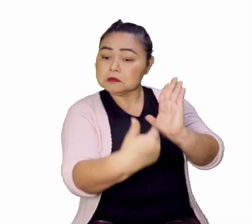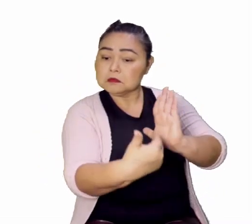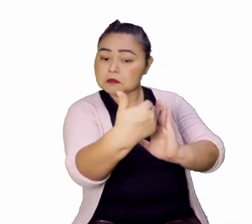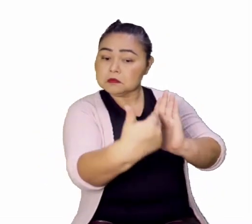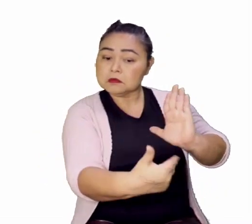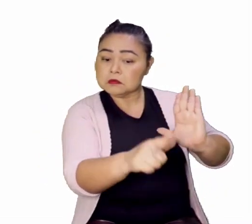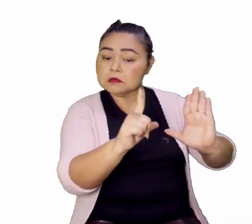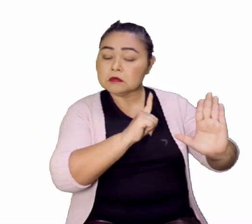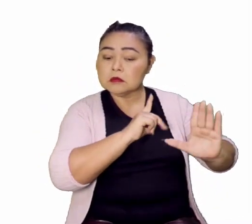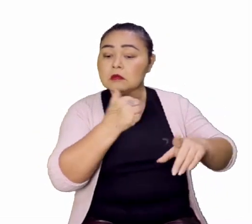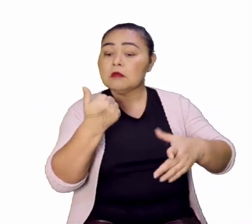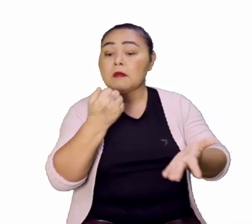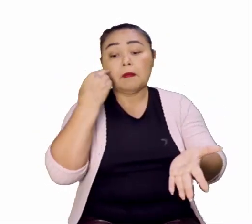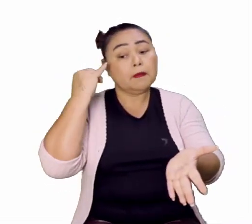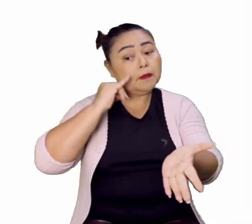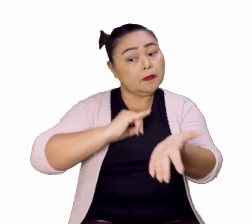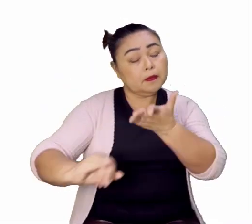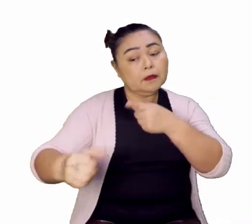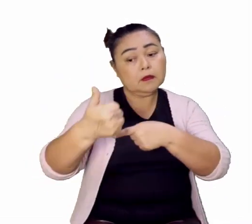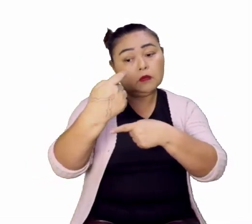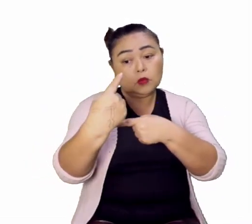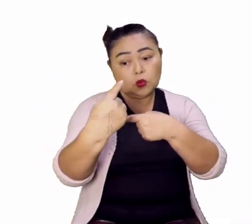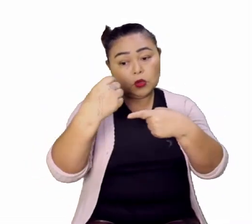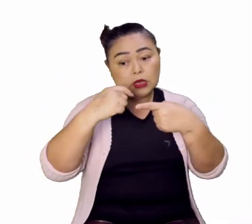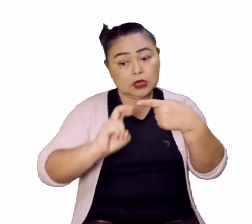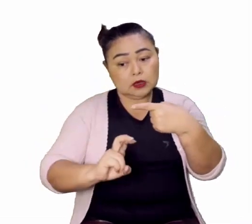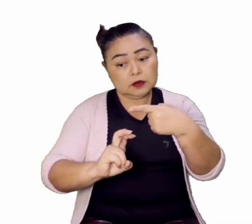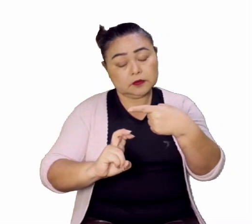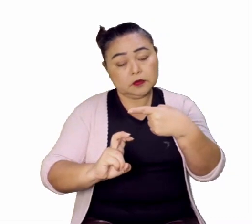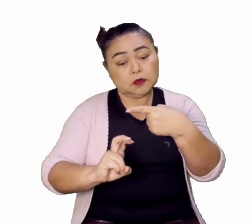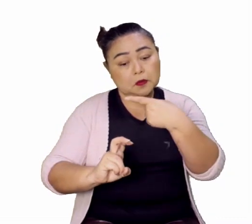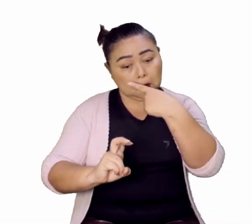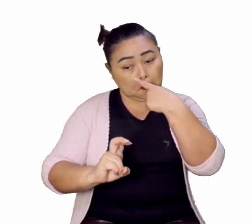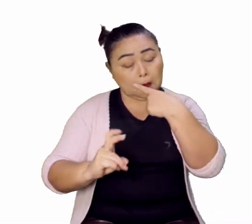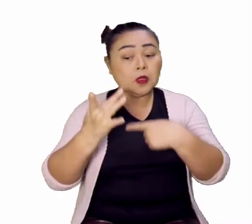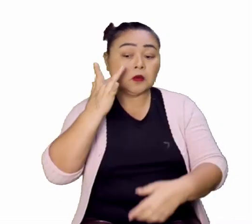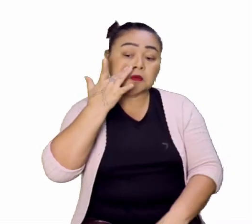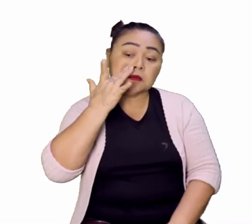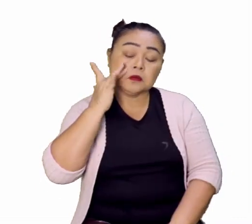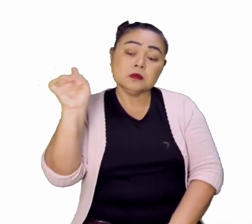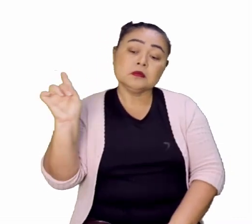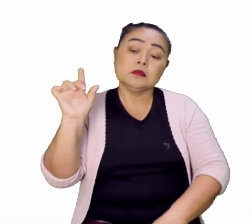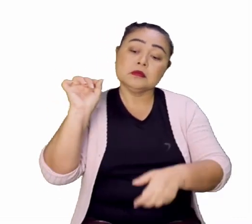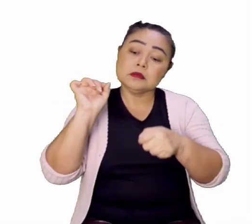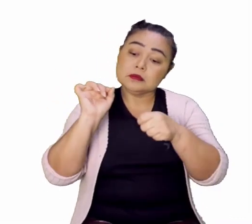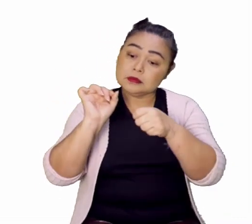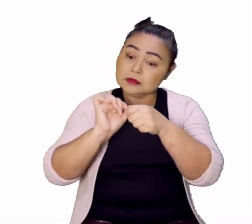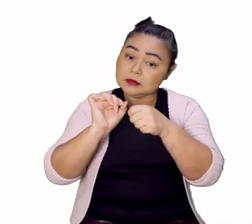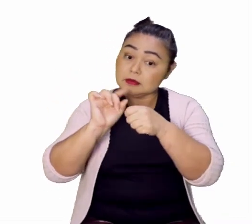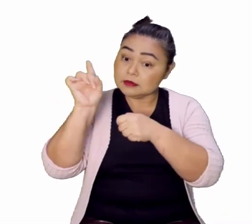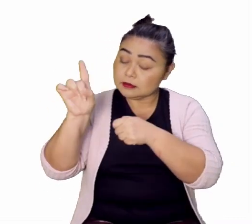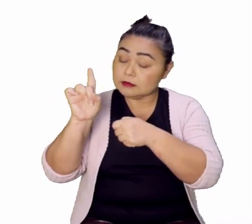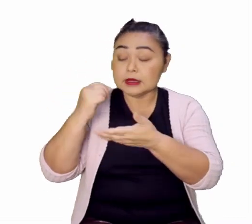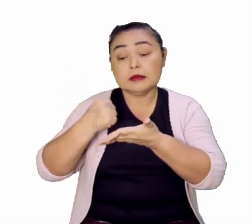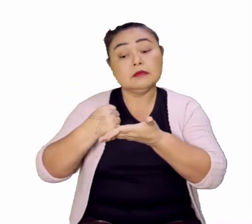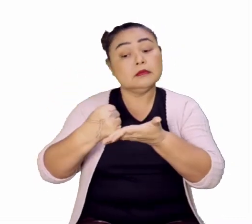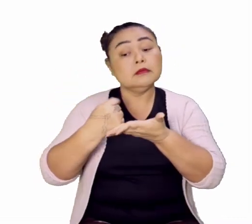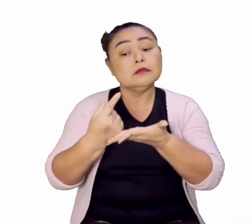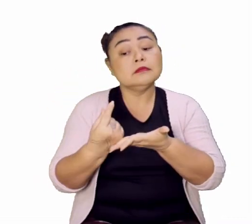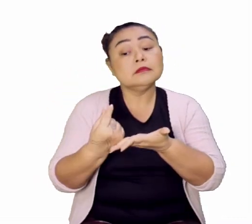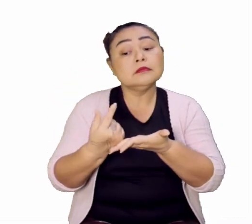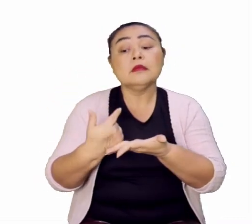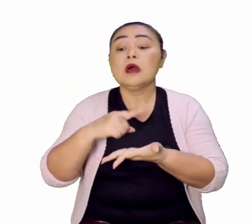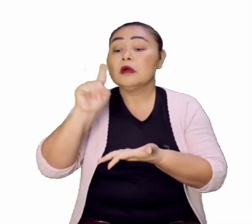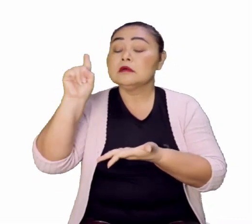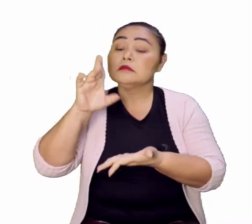Quando ele faz isso, era pra poder ajudar a economia portuguesa. Como é que